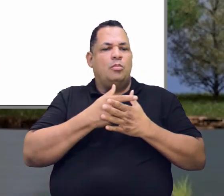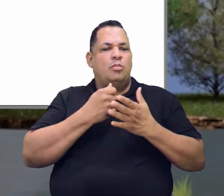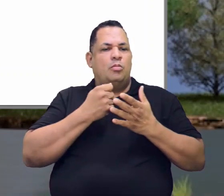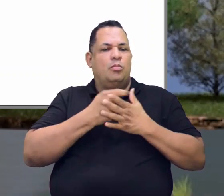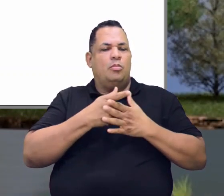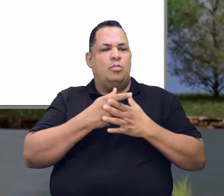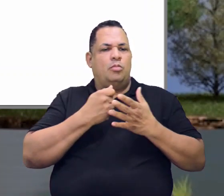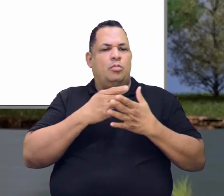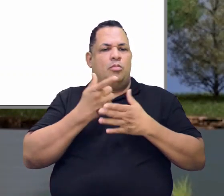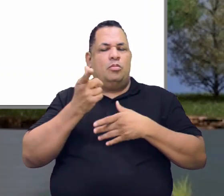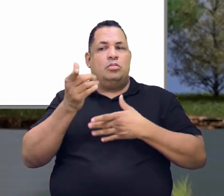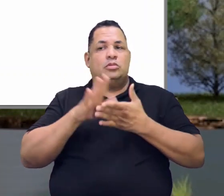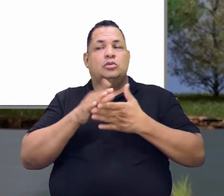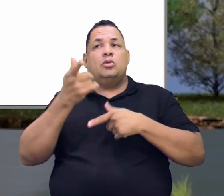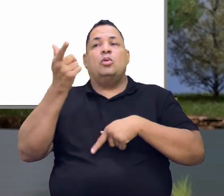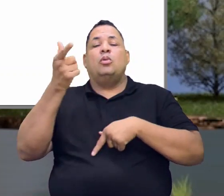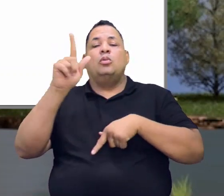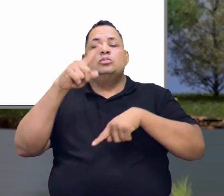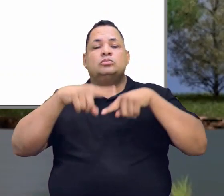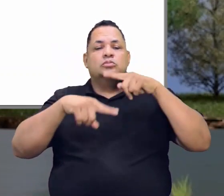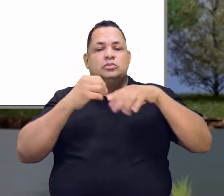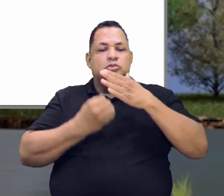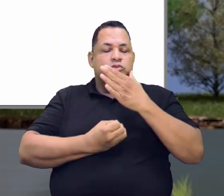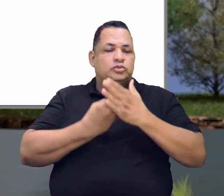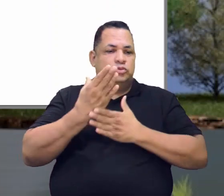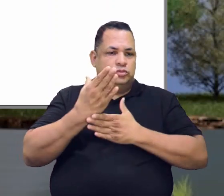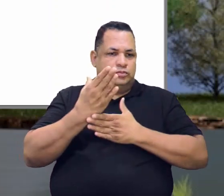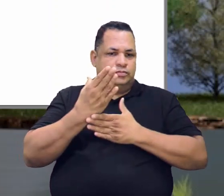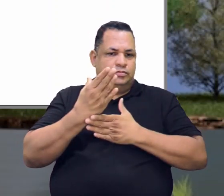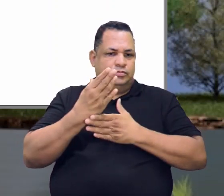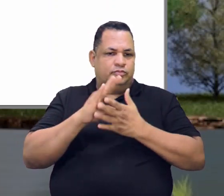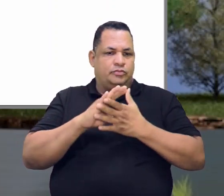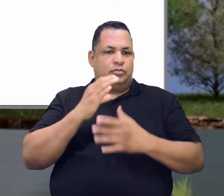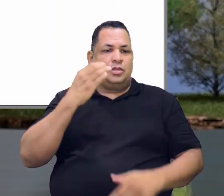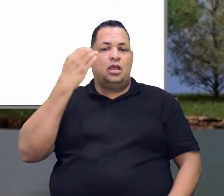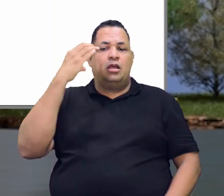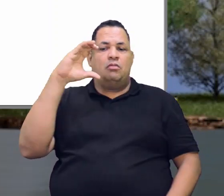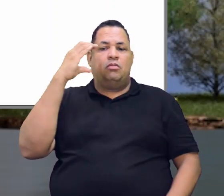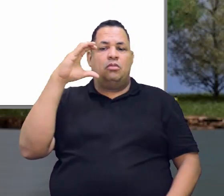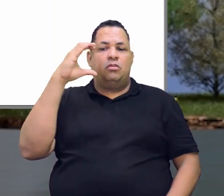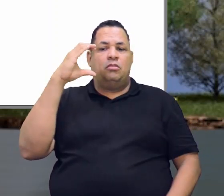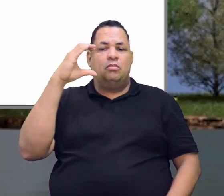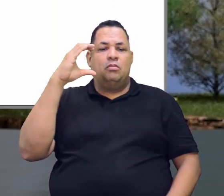transforma em estânio e outros materiais, outros derivados. E aí, olha só, a Coca-Cola.